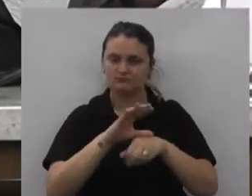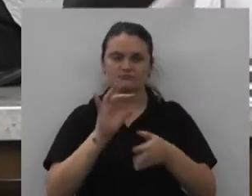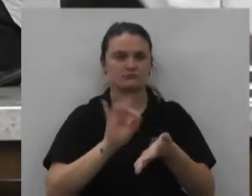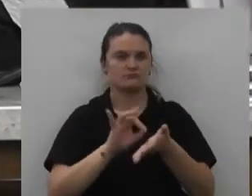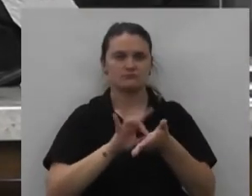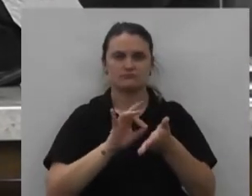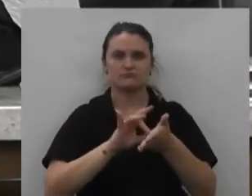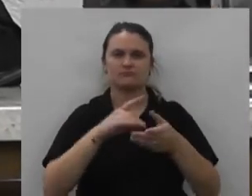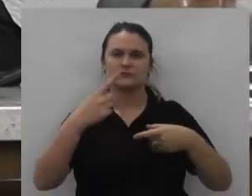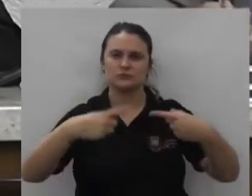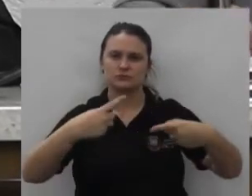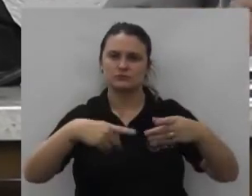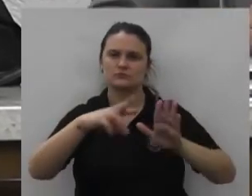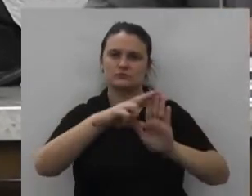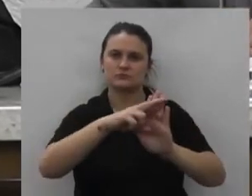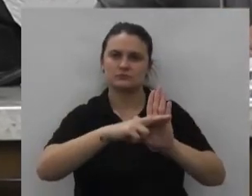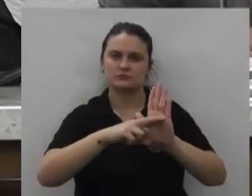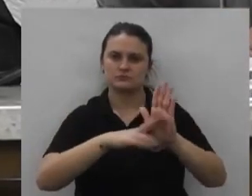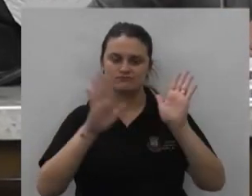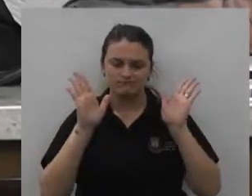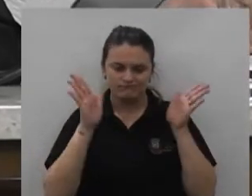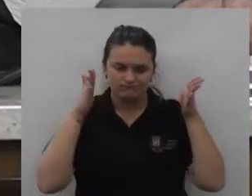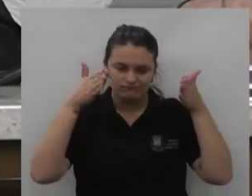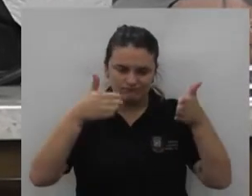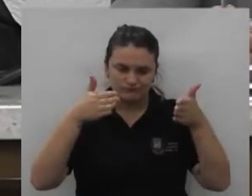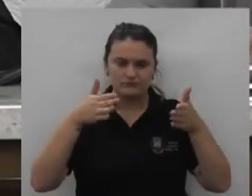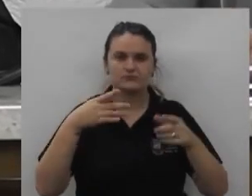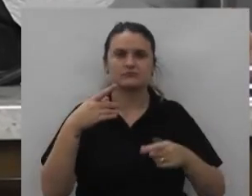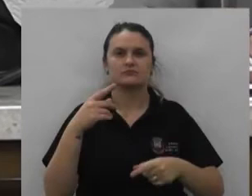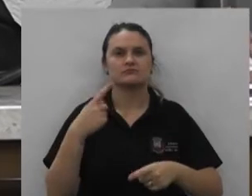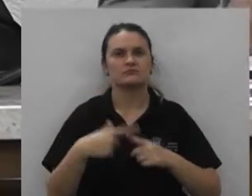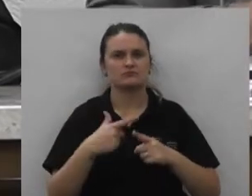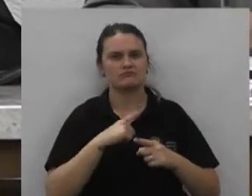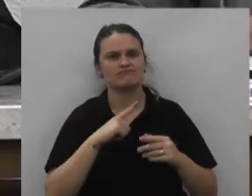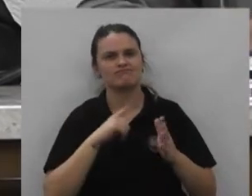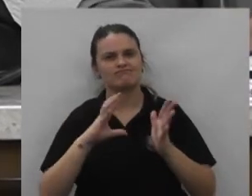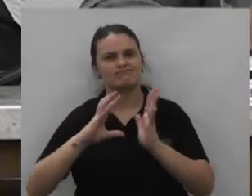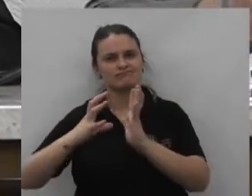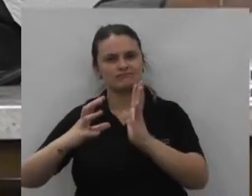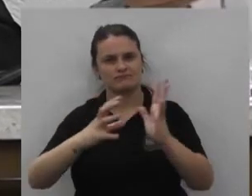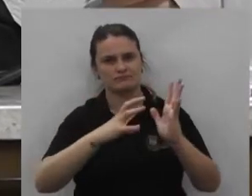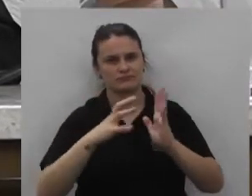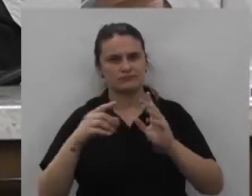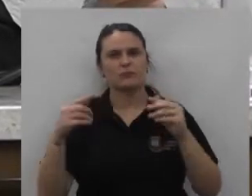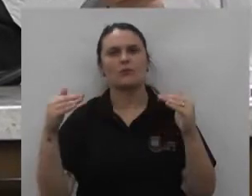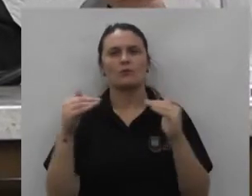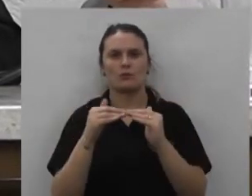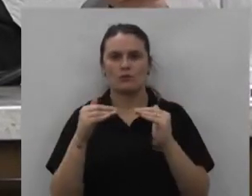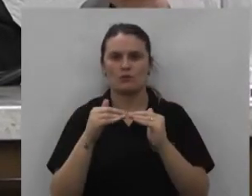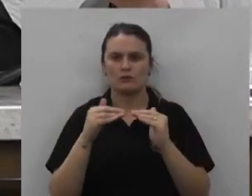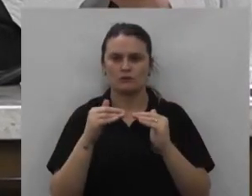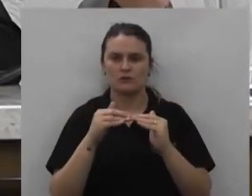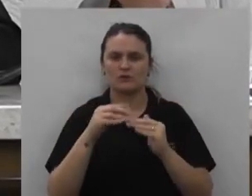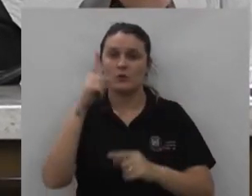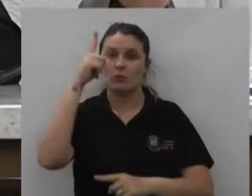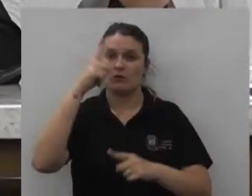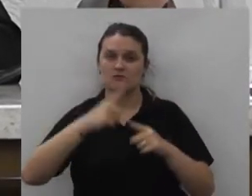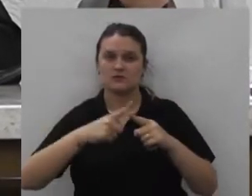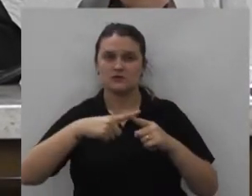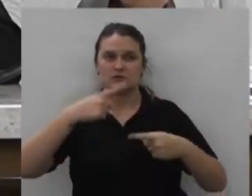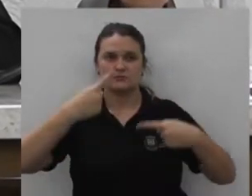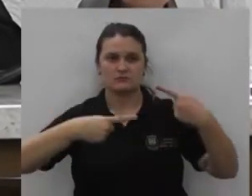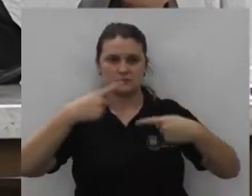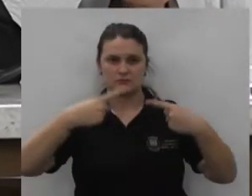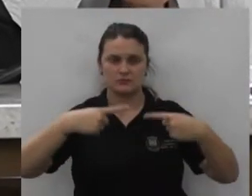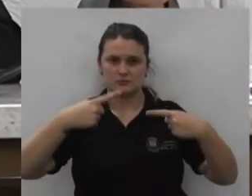mesmo seguir os trâmites do regimento considerando que houve acordo de lideranças o mesmo será apreciado em turno